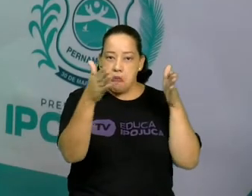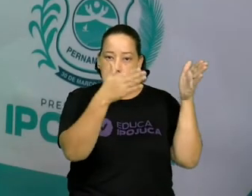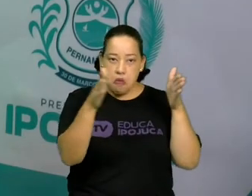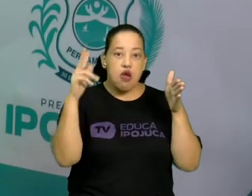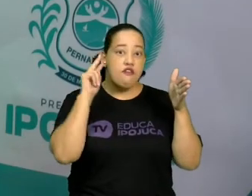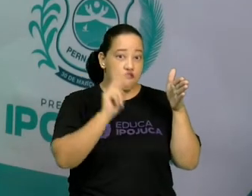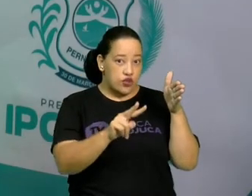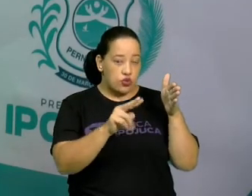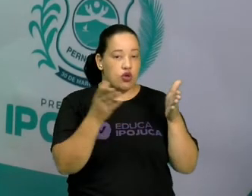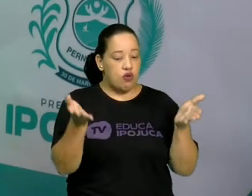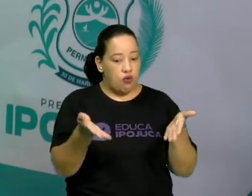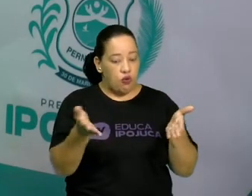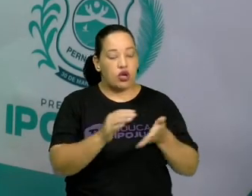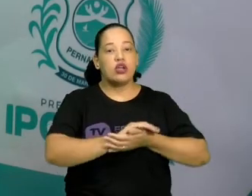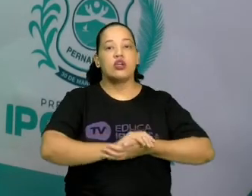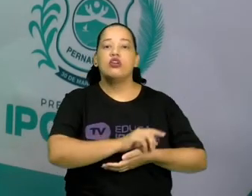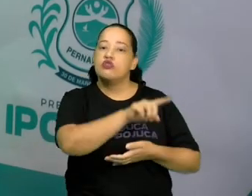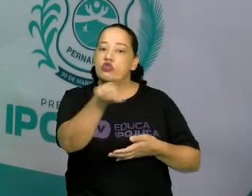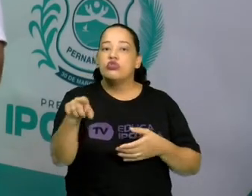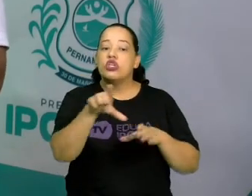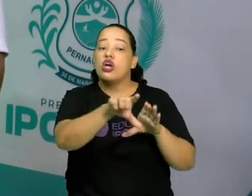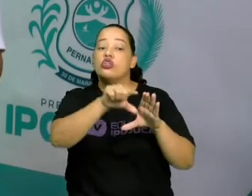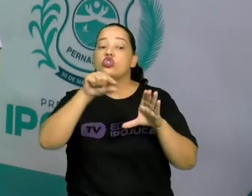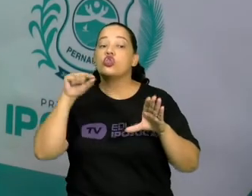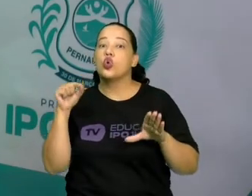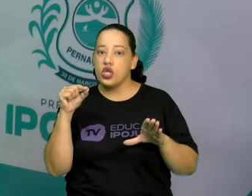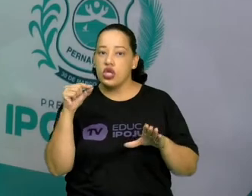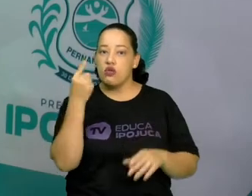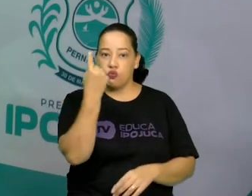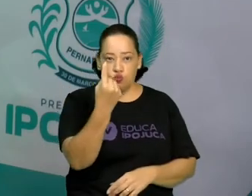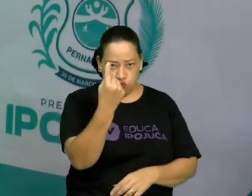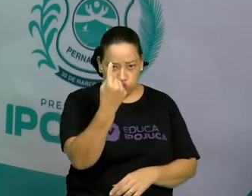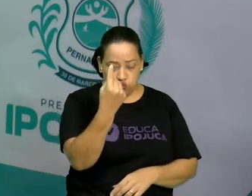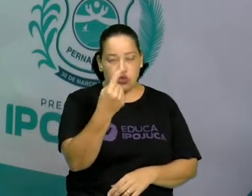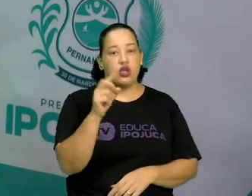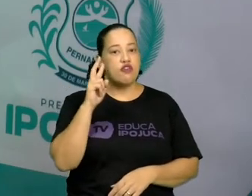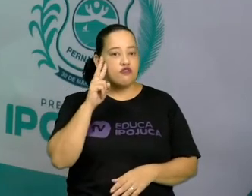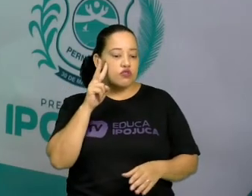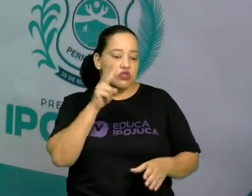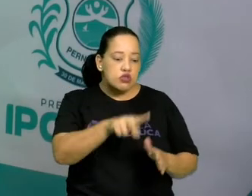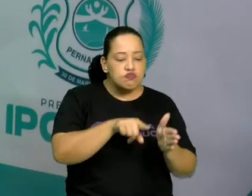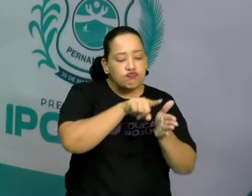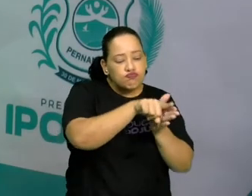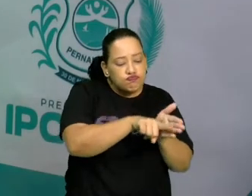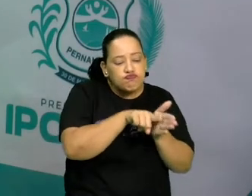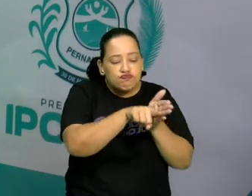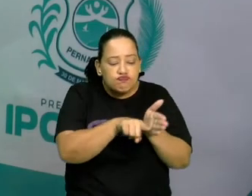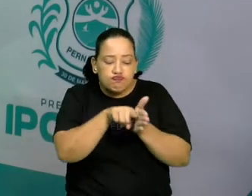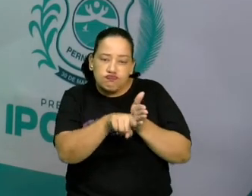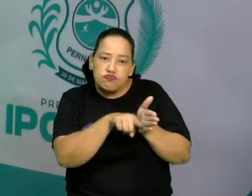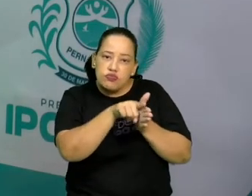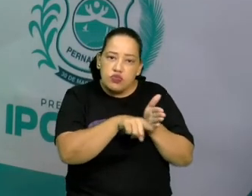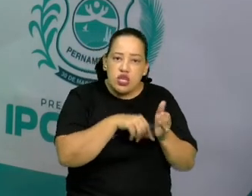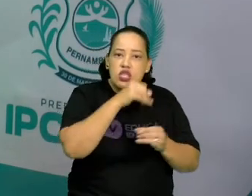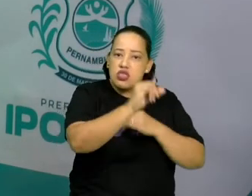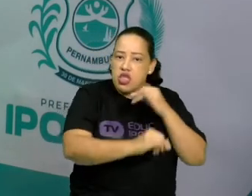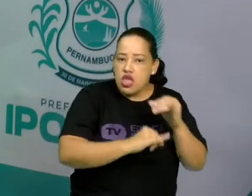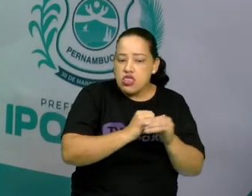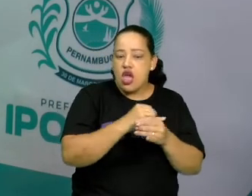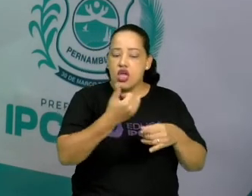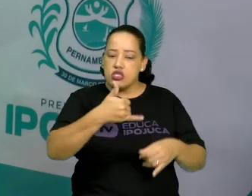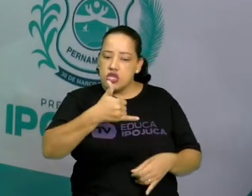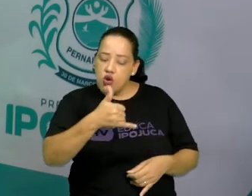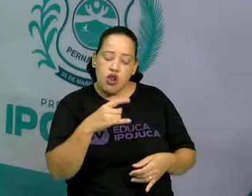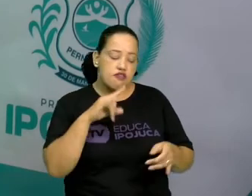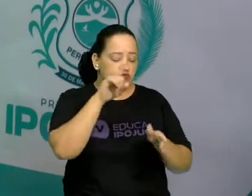galerias e museus, para que você escolha um desses e aprofunde o seu conhecimento, pesquisando na internet, no celular, que